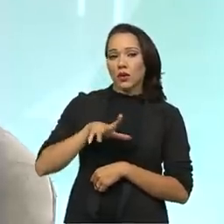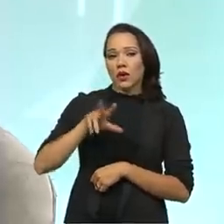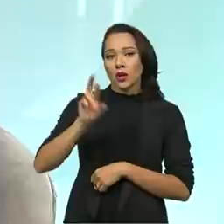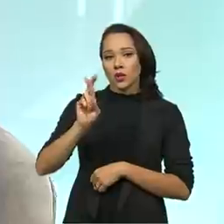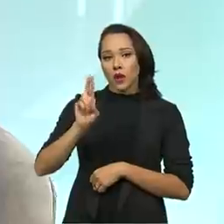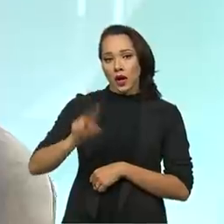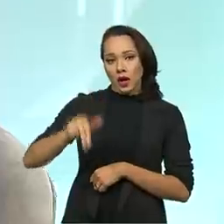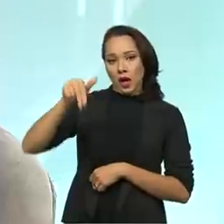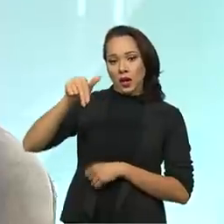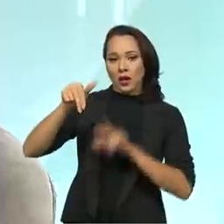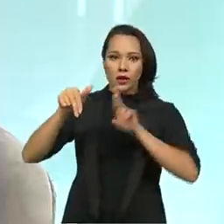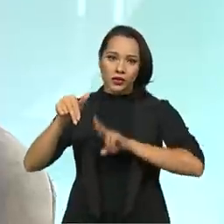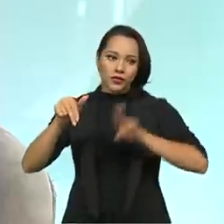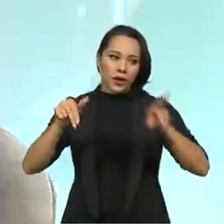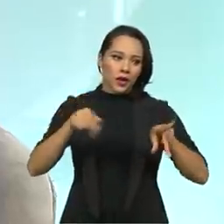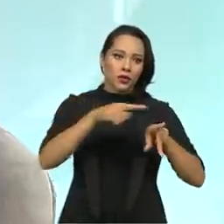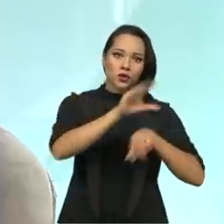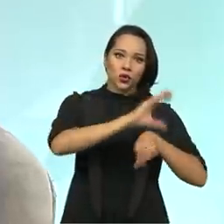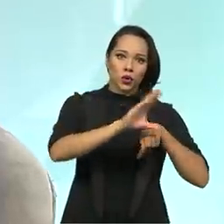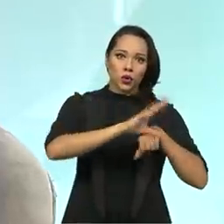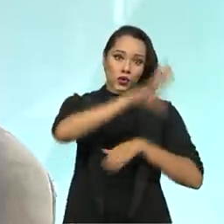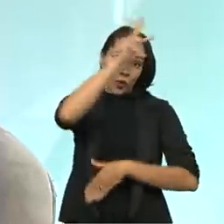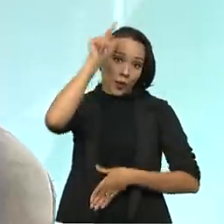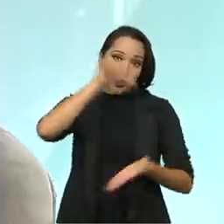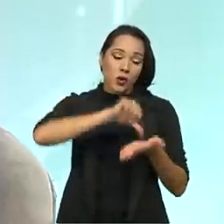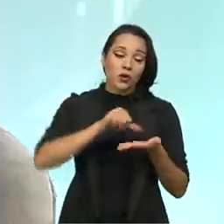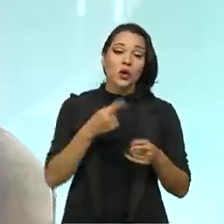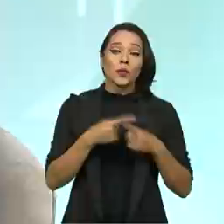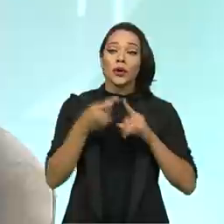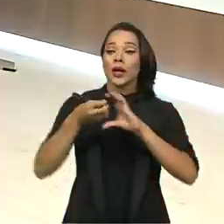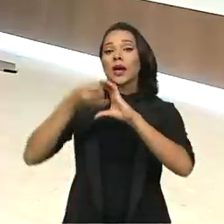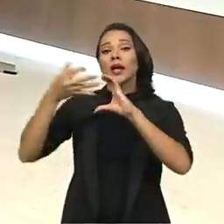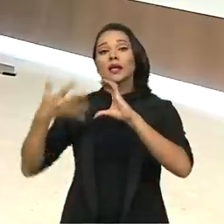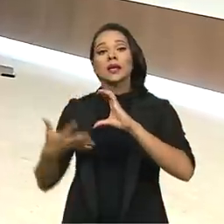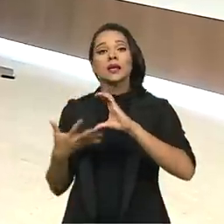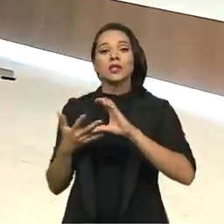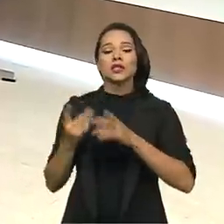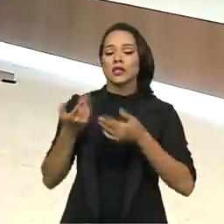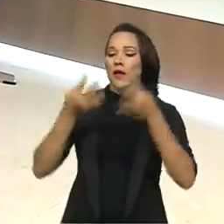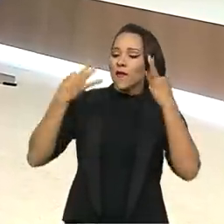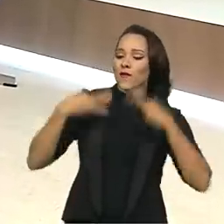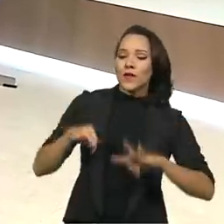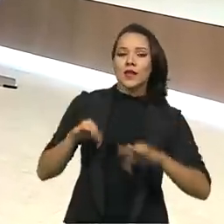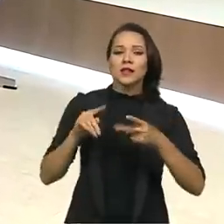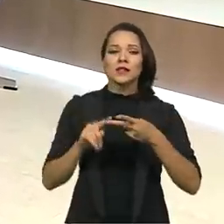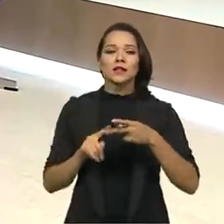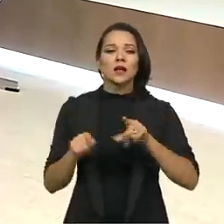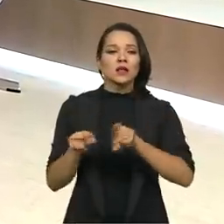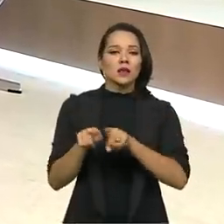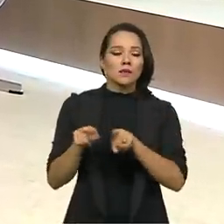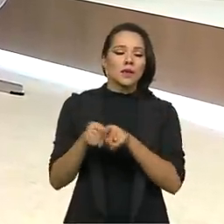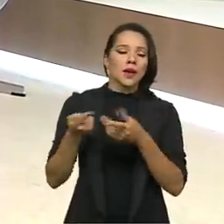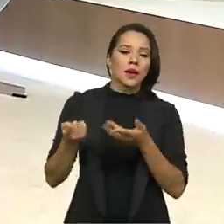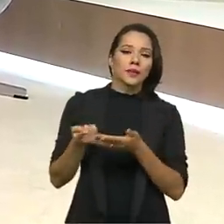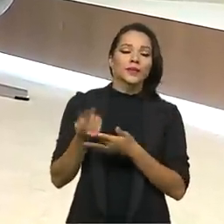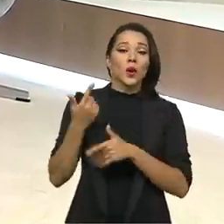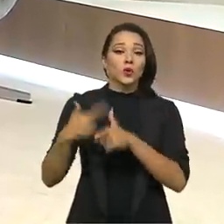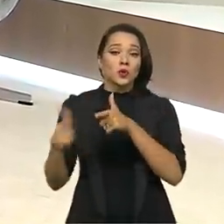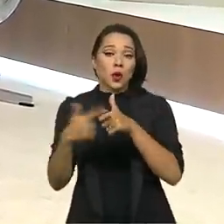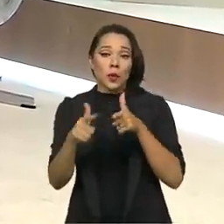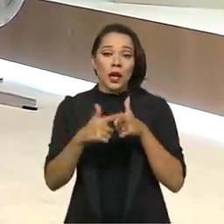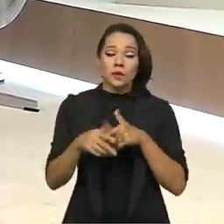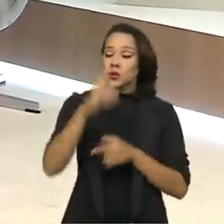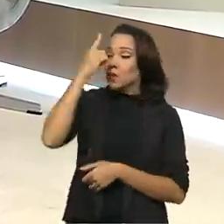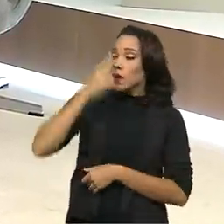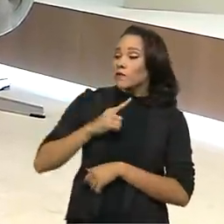Sul vai ser diferente de um curso que aconteça no Amazonas, porque as características físicas, os problemas que